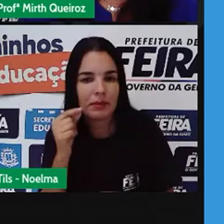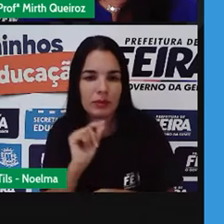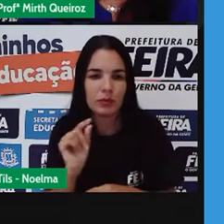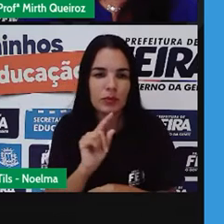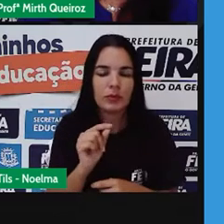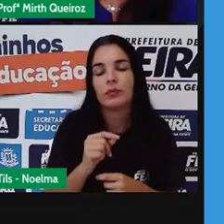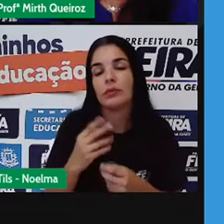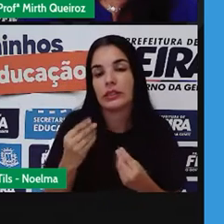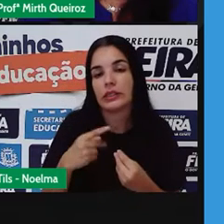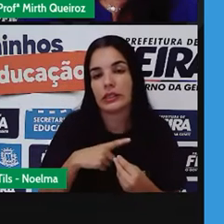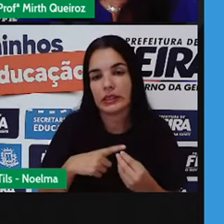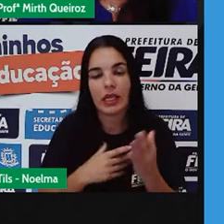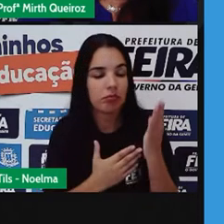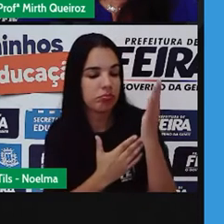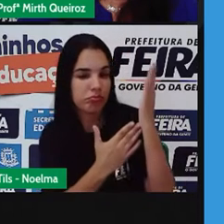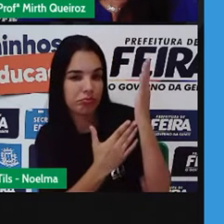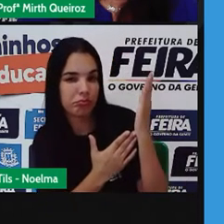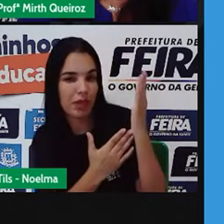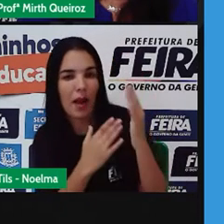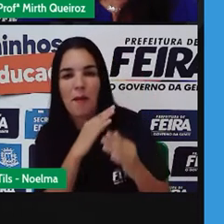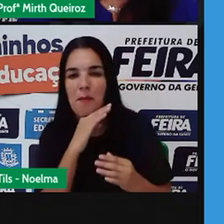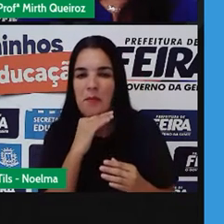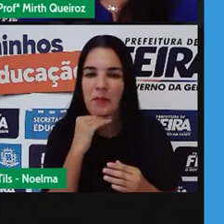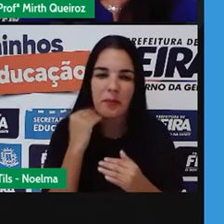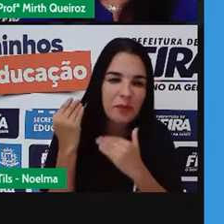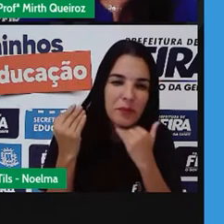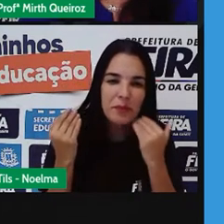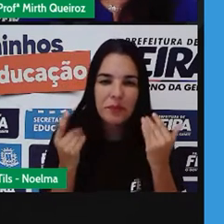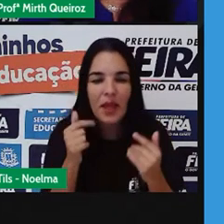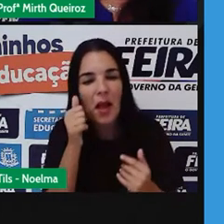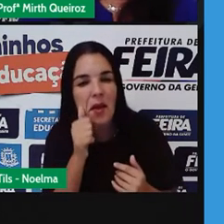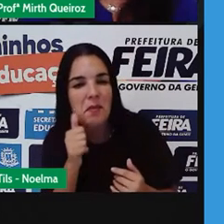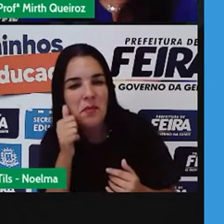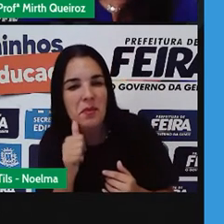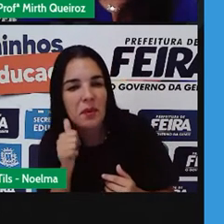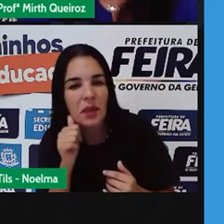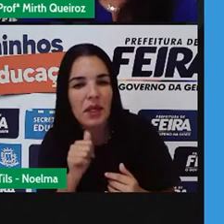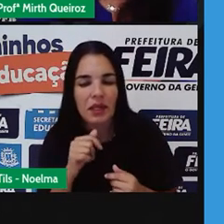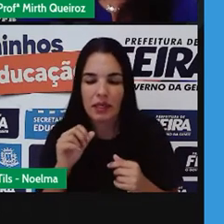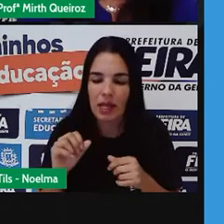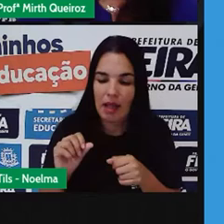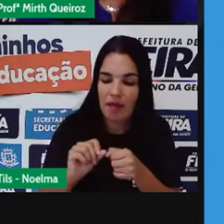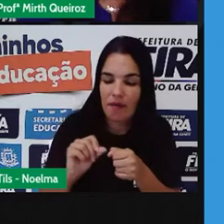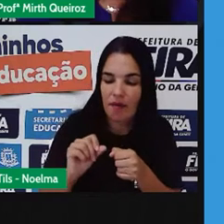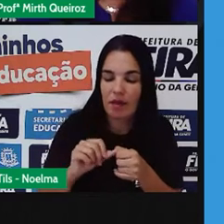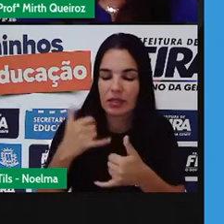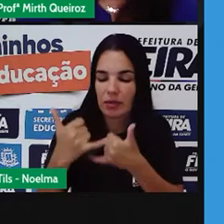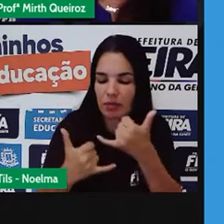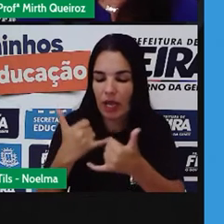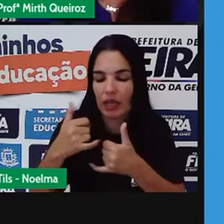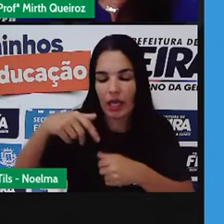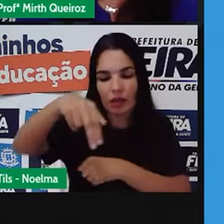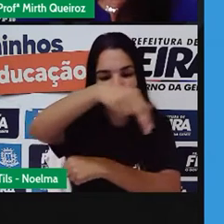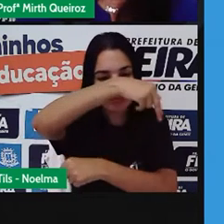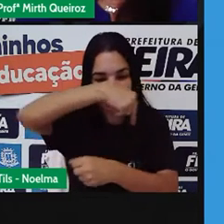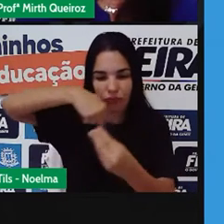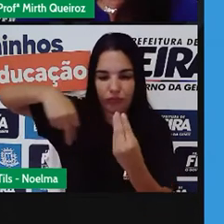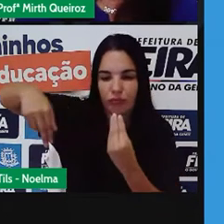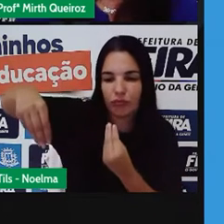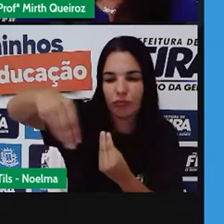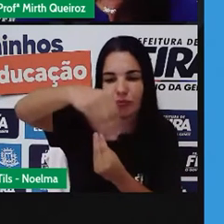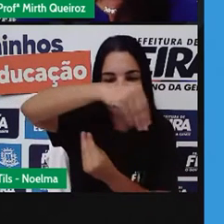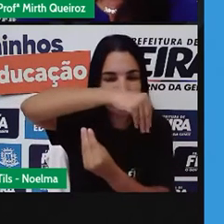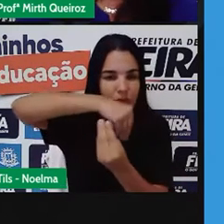tô, tô, tô, mas o gato, tô, não morreu, viu, Dona Chica, cá, admirou-se, do berrô,